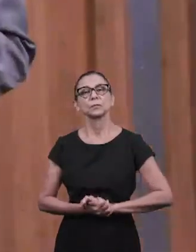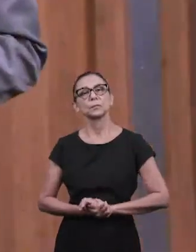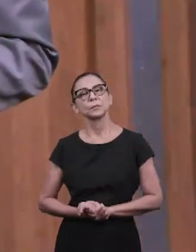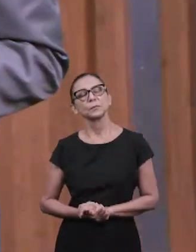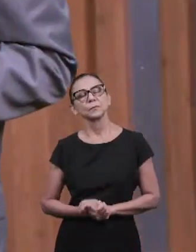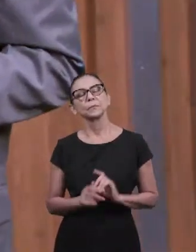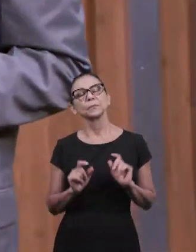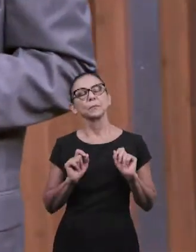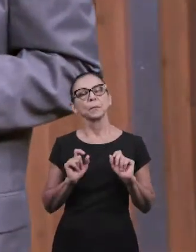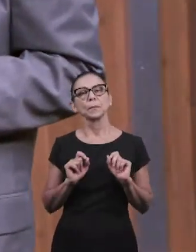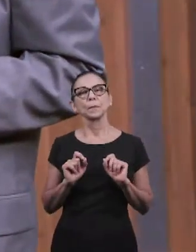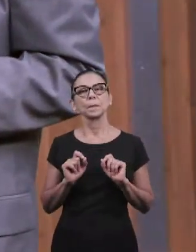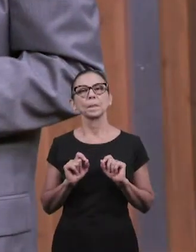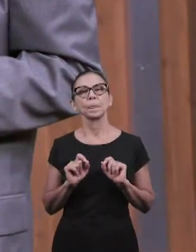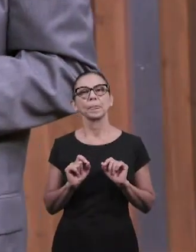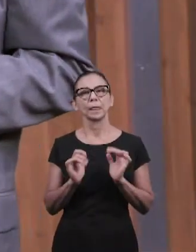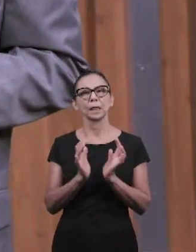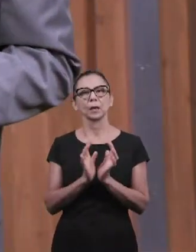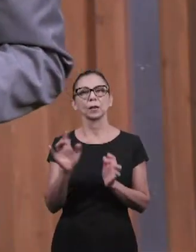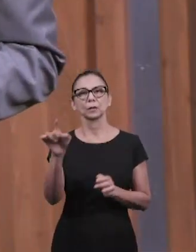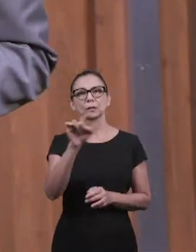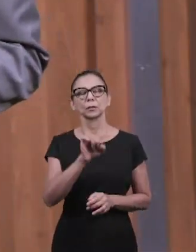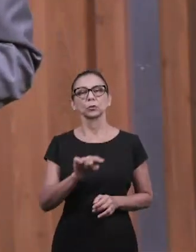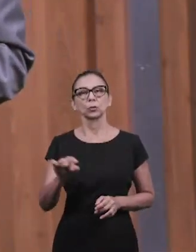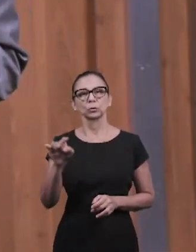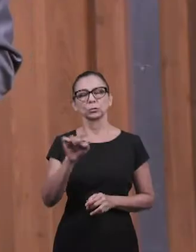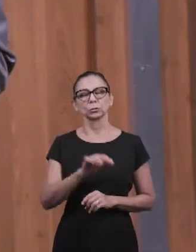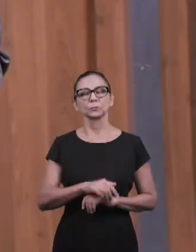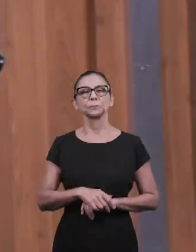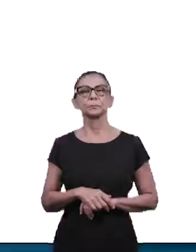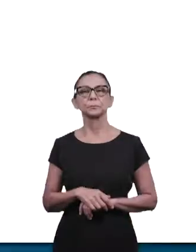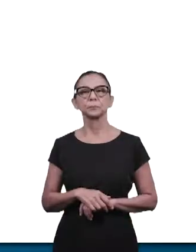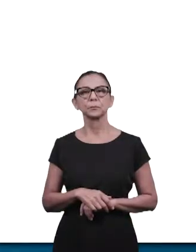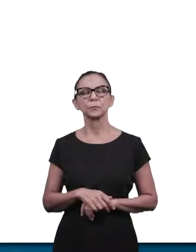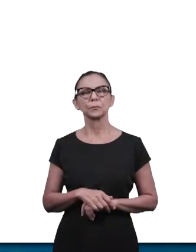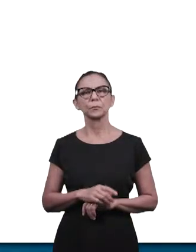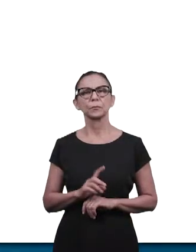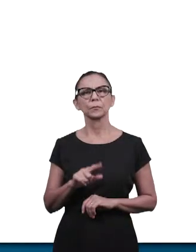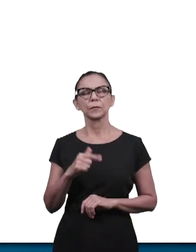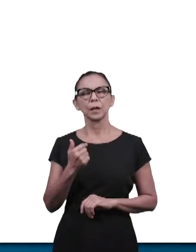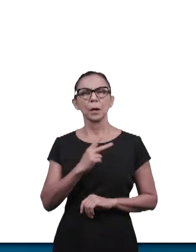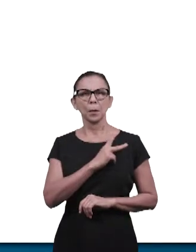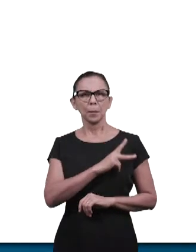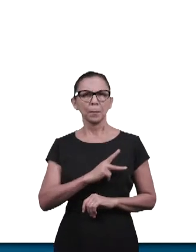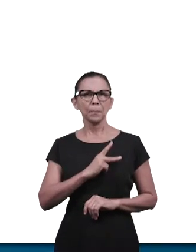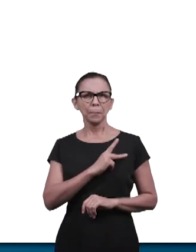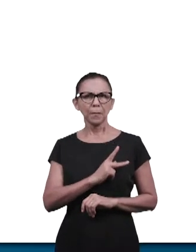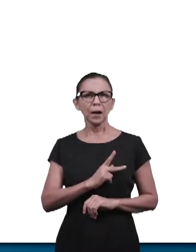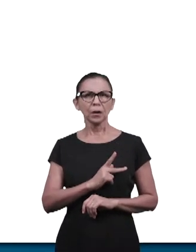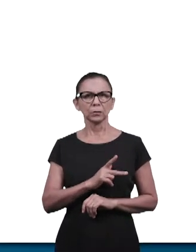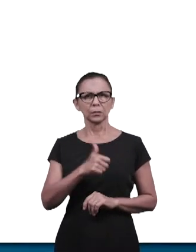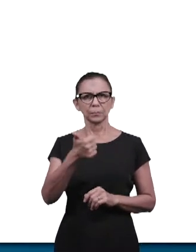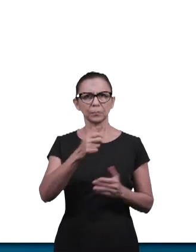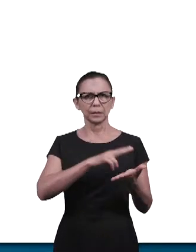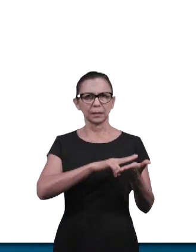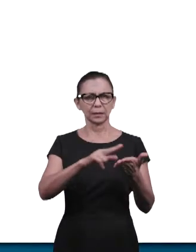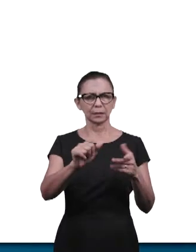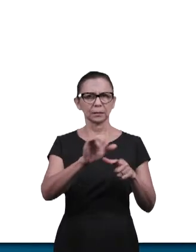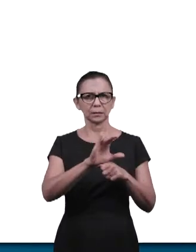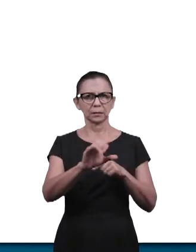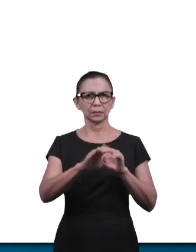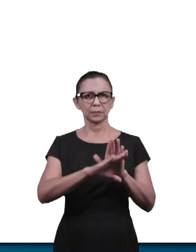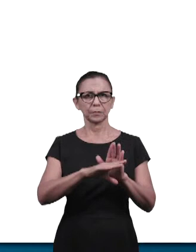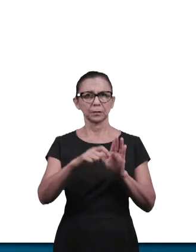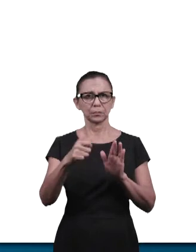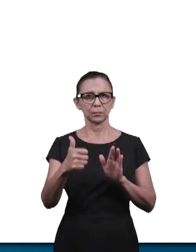aqui, ela é destinada a todos e a primeira pergunta diz assim, qual a recomendação de Paulo na primeira carta aos